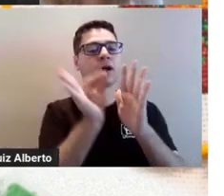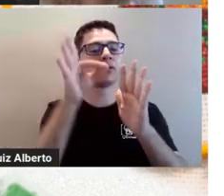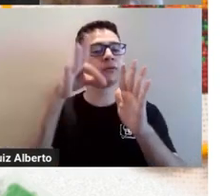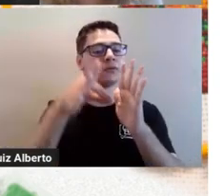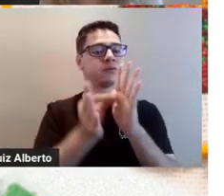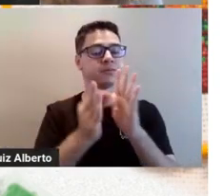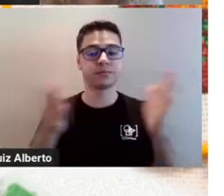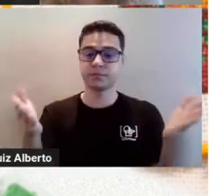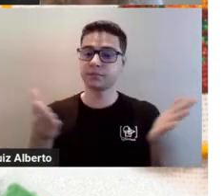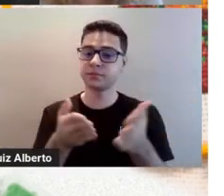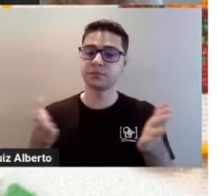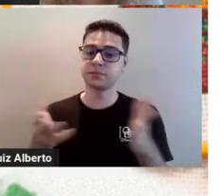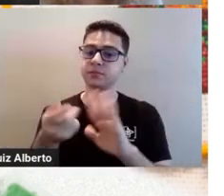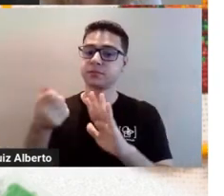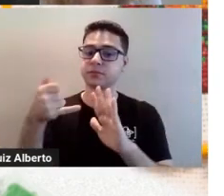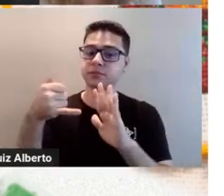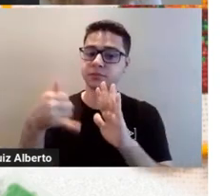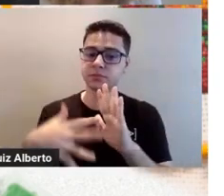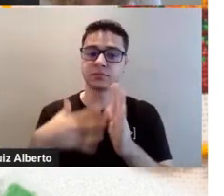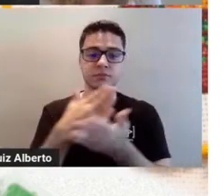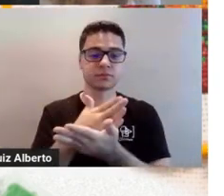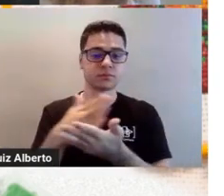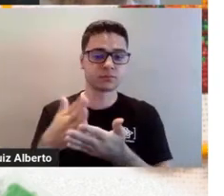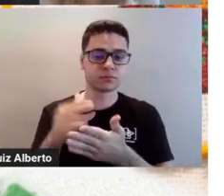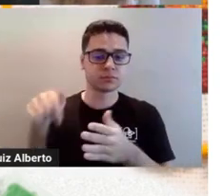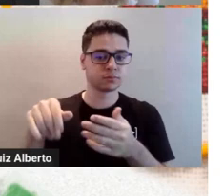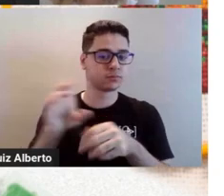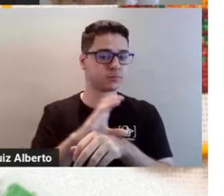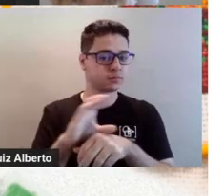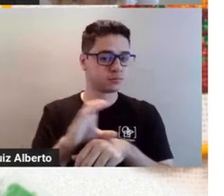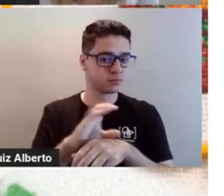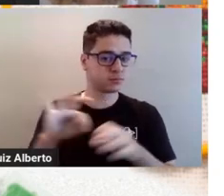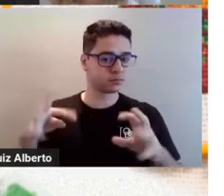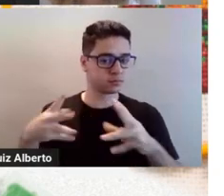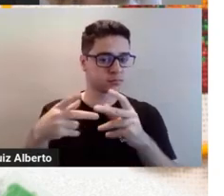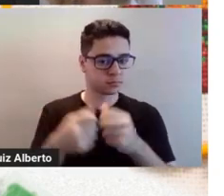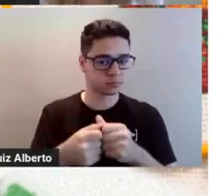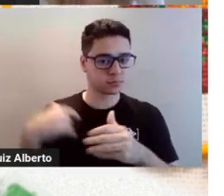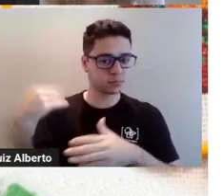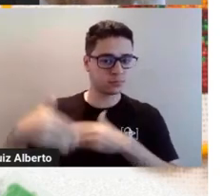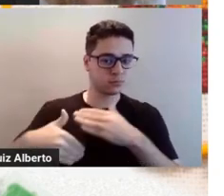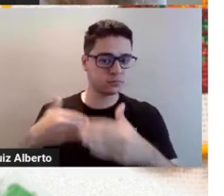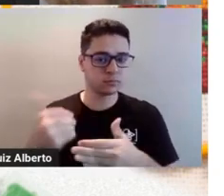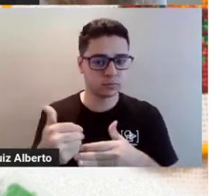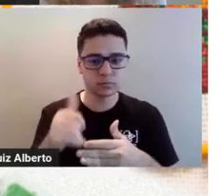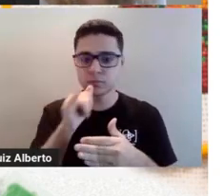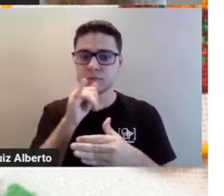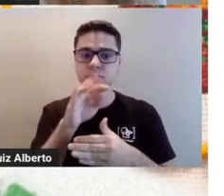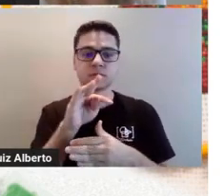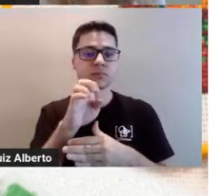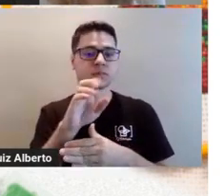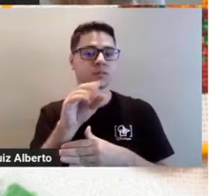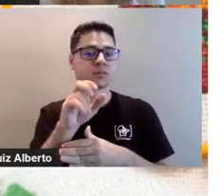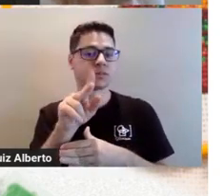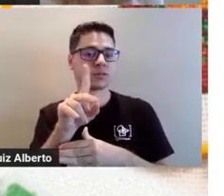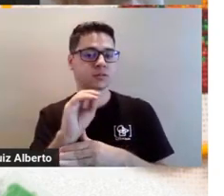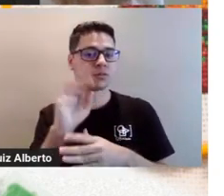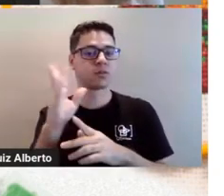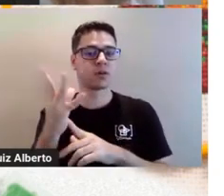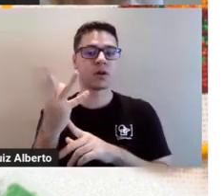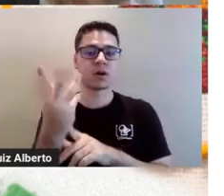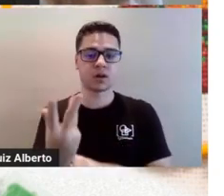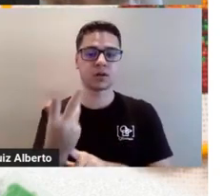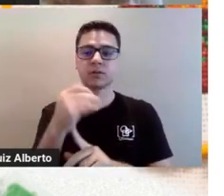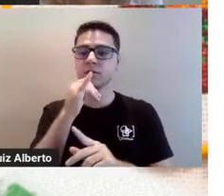certo? Esse curso, ele é uma sequência ao mini curso Tecendo Arte, Criação e Expressão com